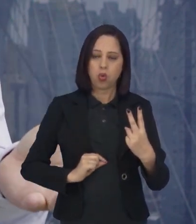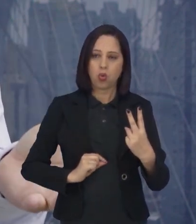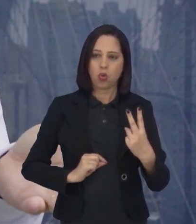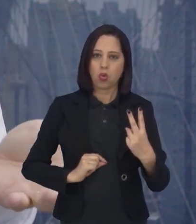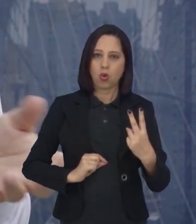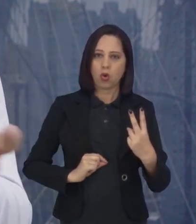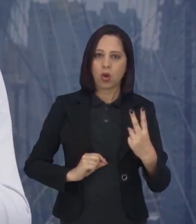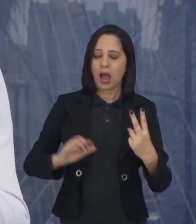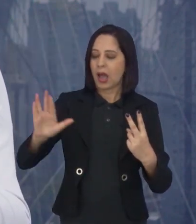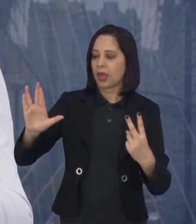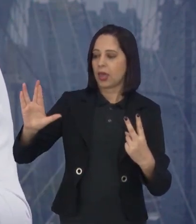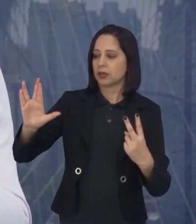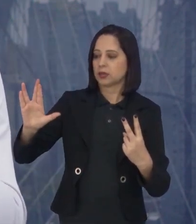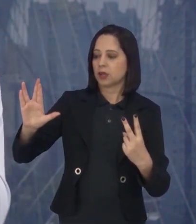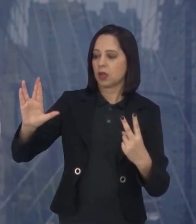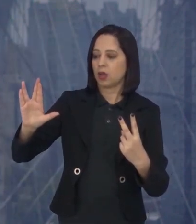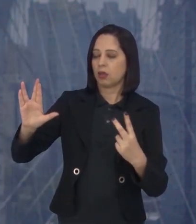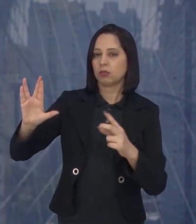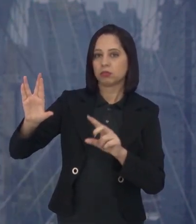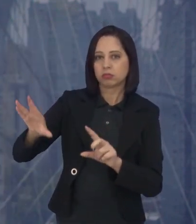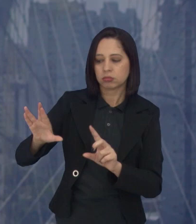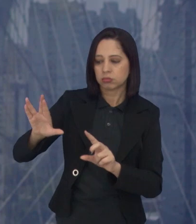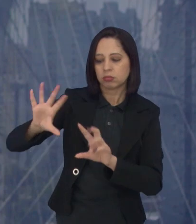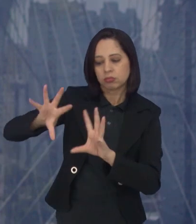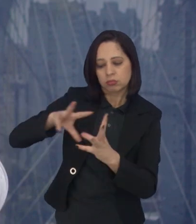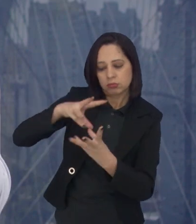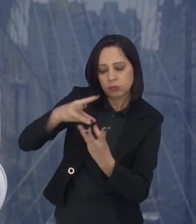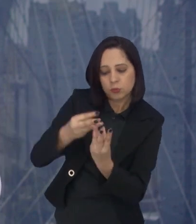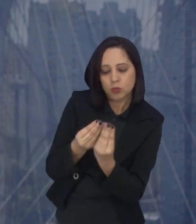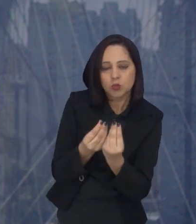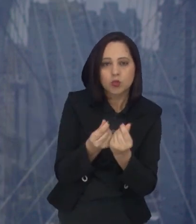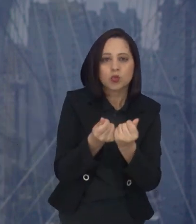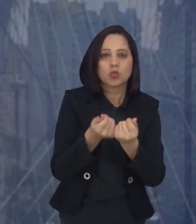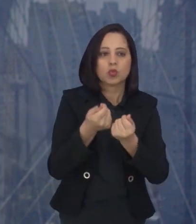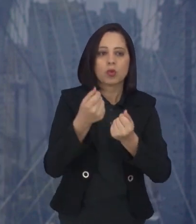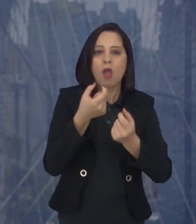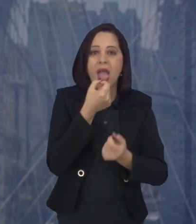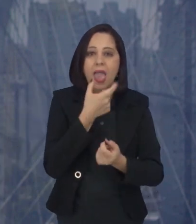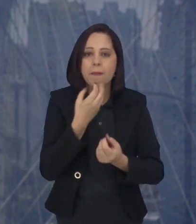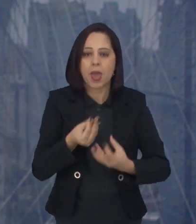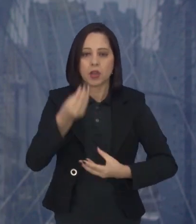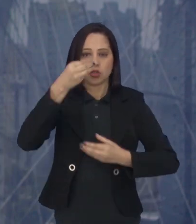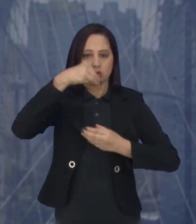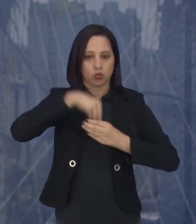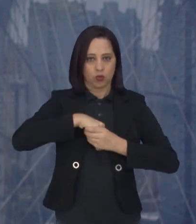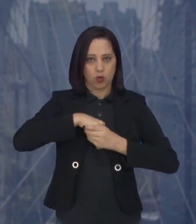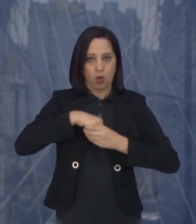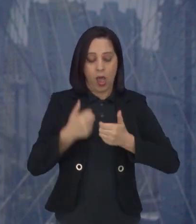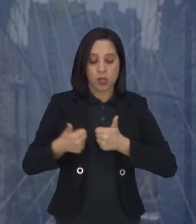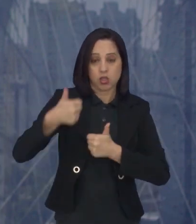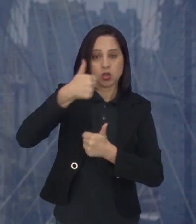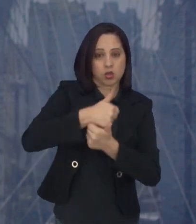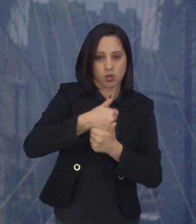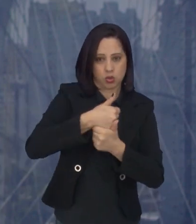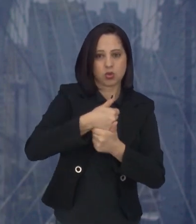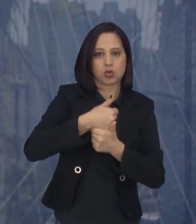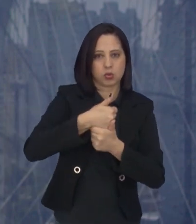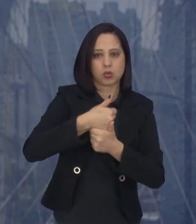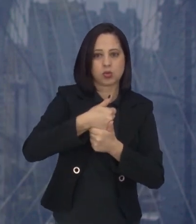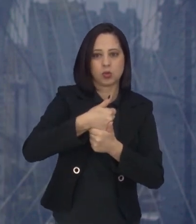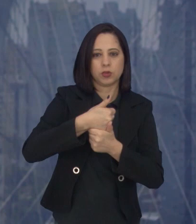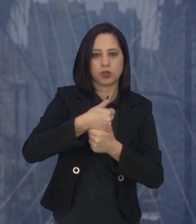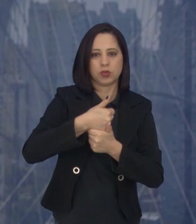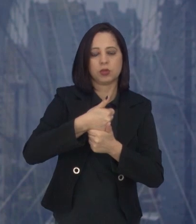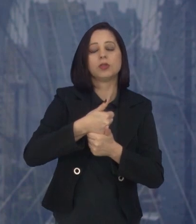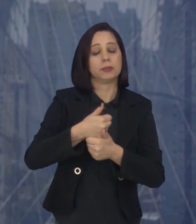fitocannabinoide, aquela ausência, chave fechadura. Tenho ausência, eu dou a chave fechadura para ver que é a ligação.